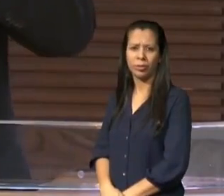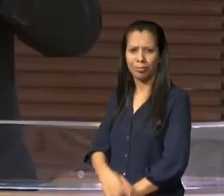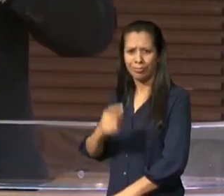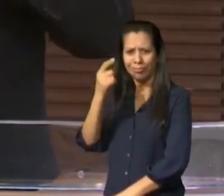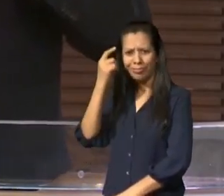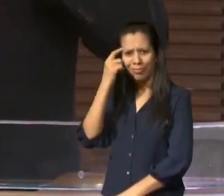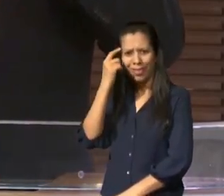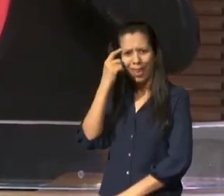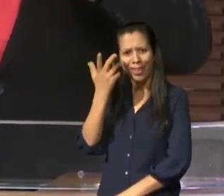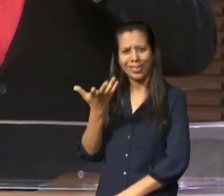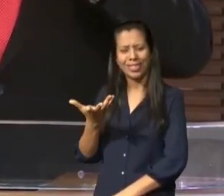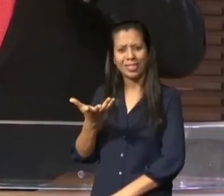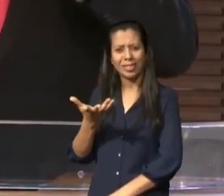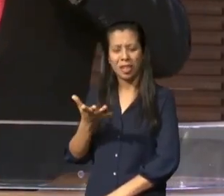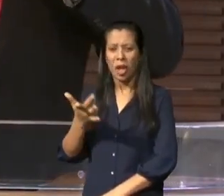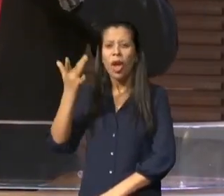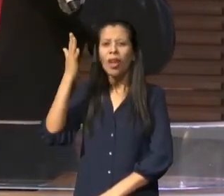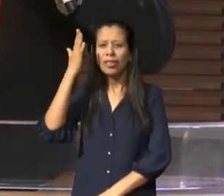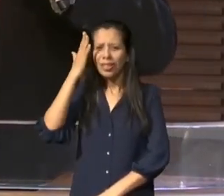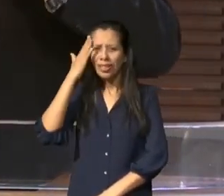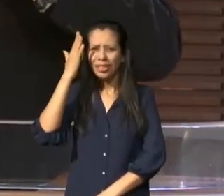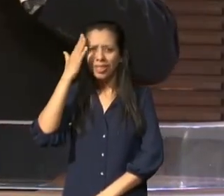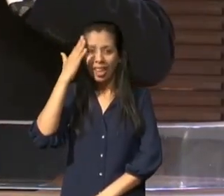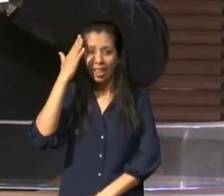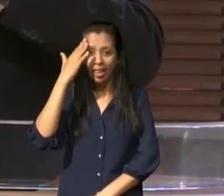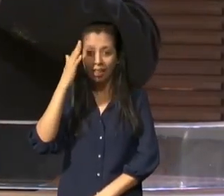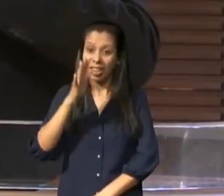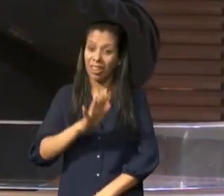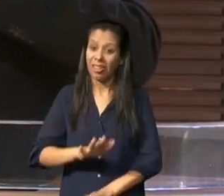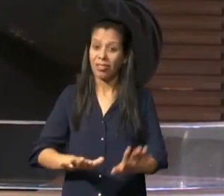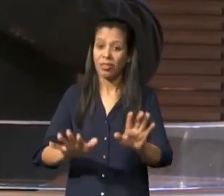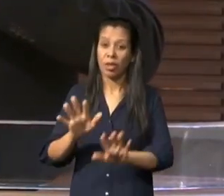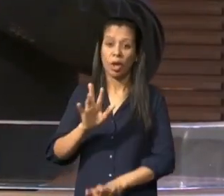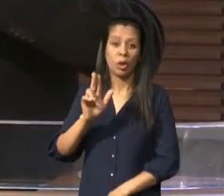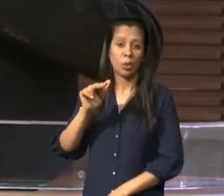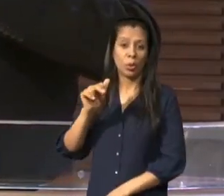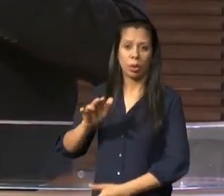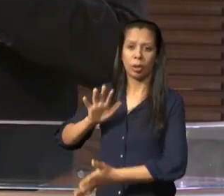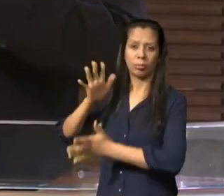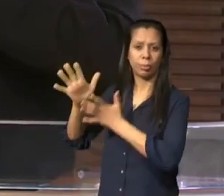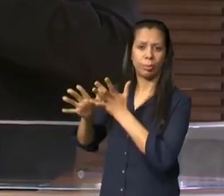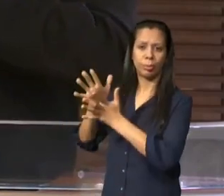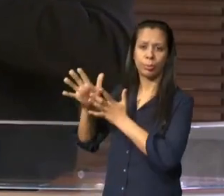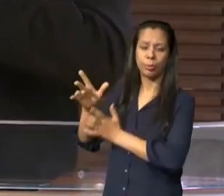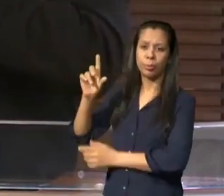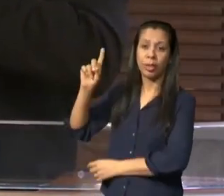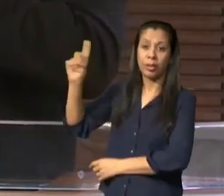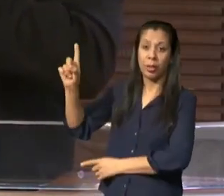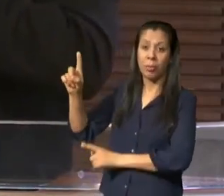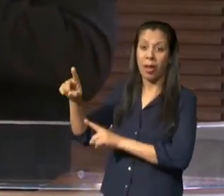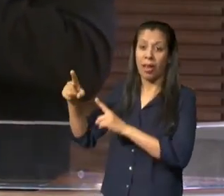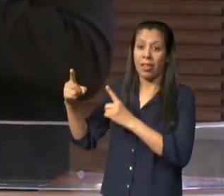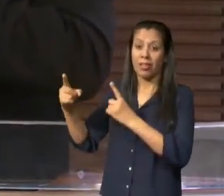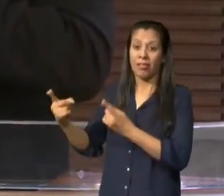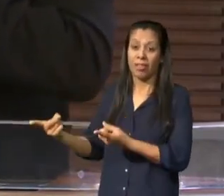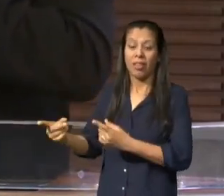Deus mas o nosso ato de reclamar de tudo é como se nós estivéssemos dizendo